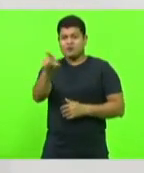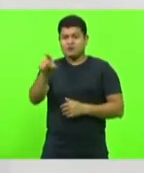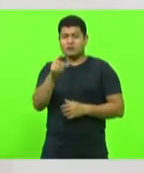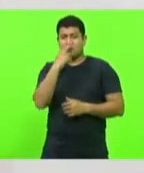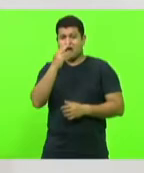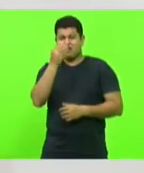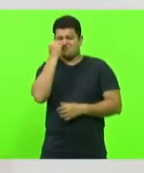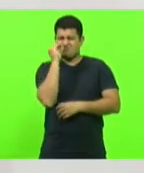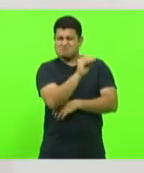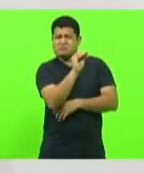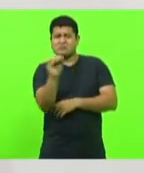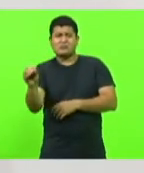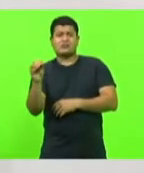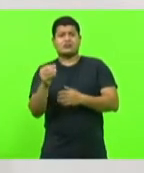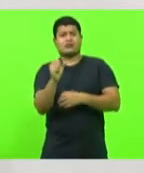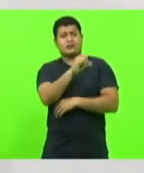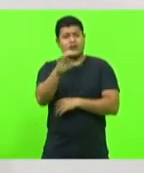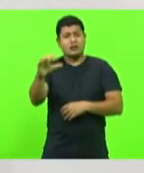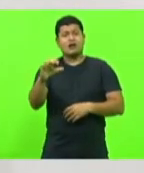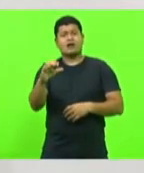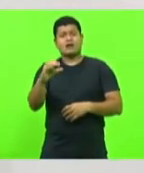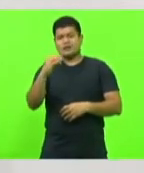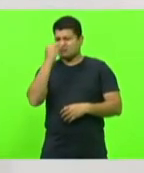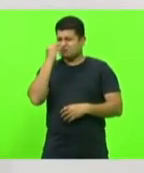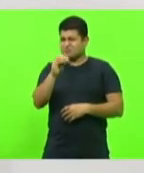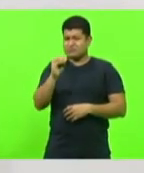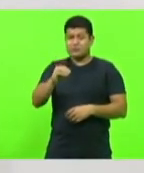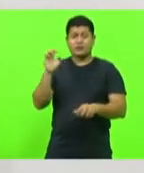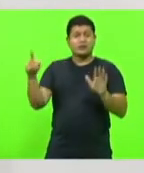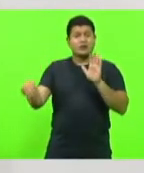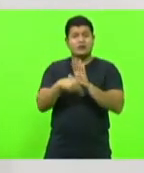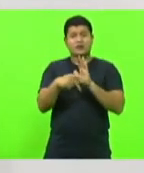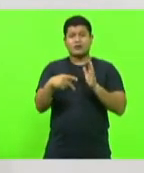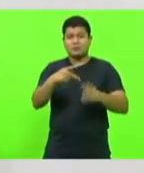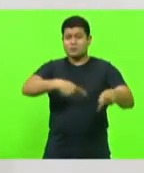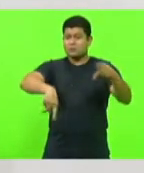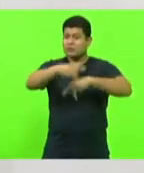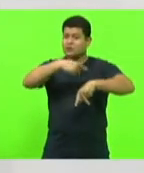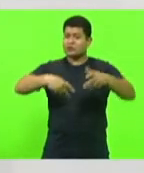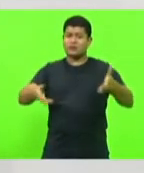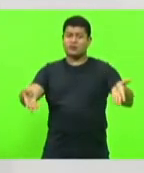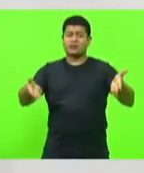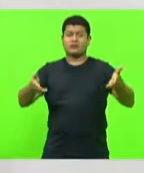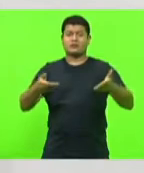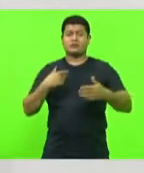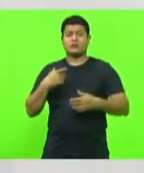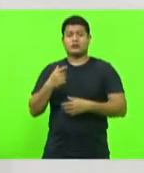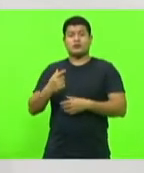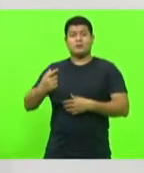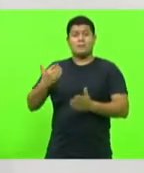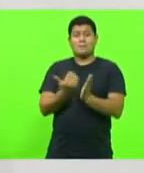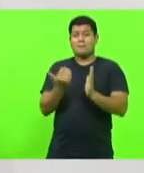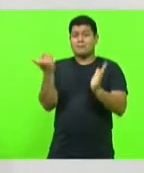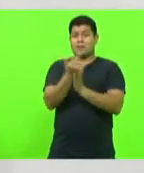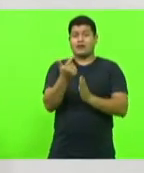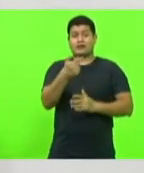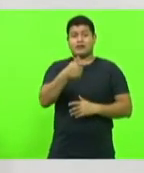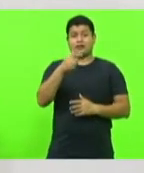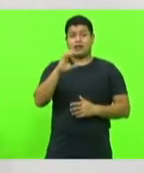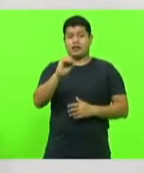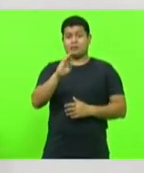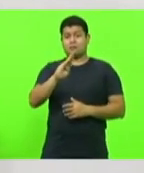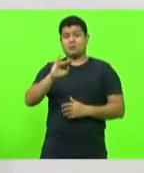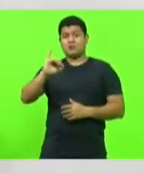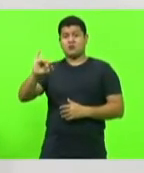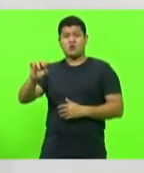Catarina, desrespeitam um Estado que manda por ano mais de 70 bilhões em carga